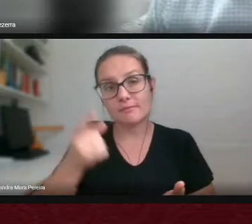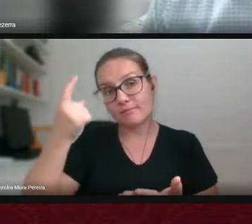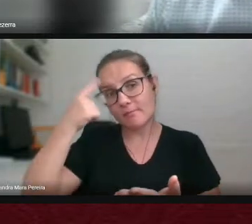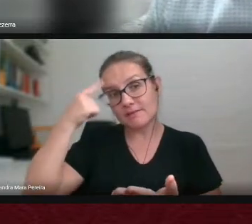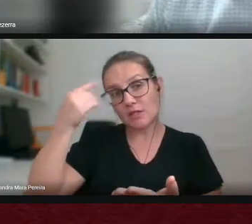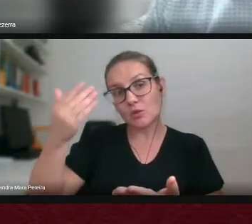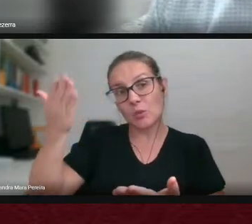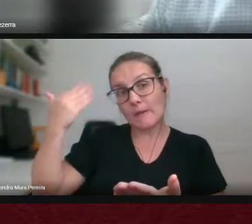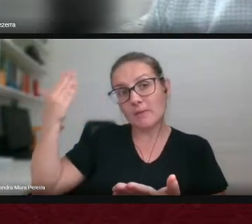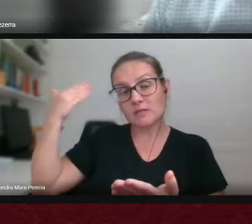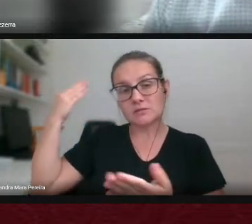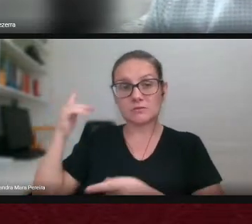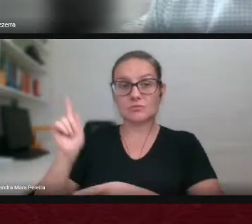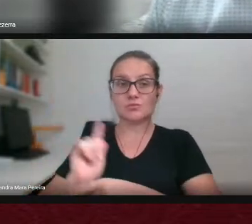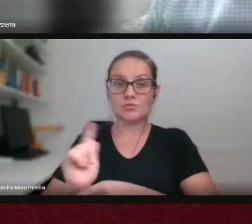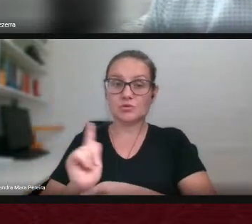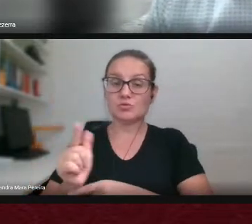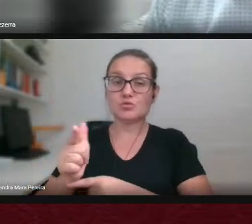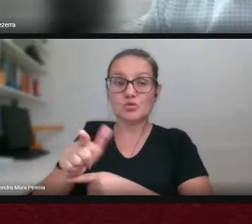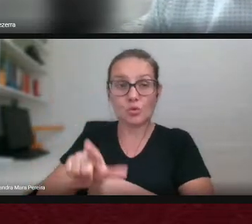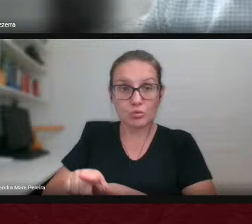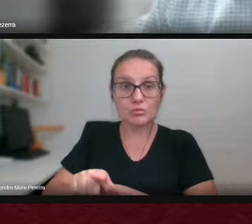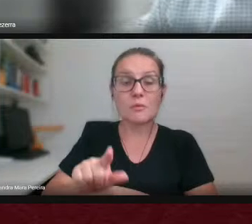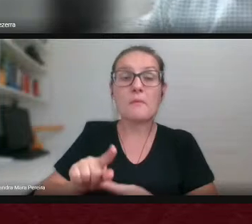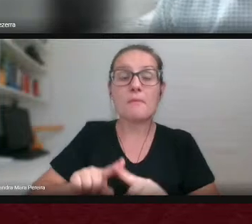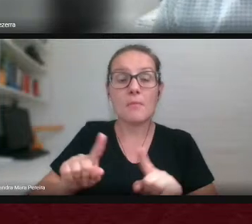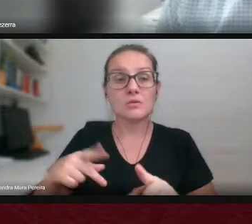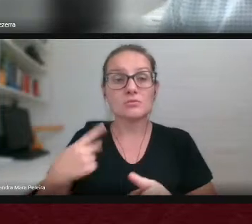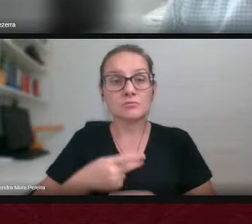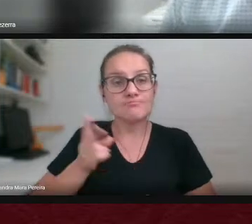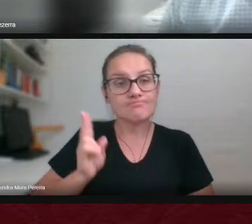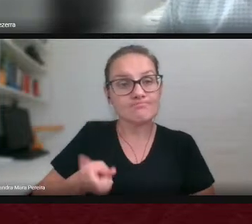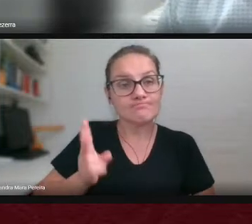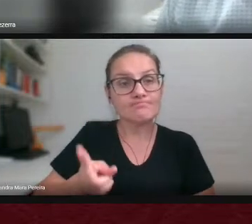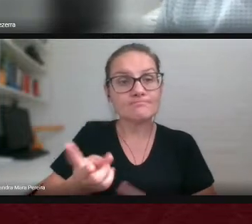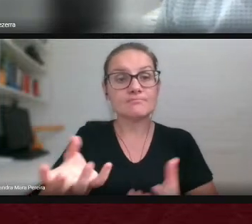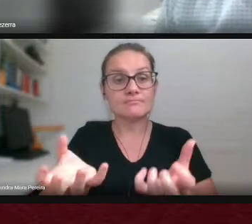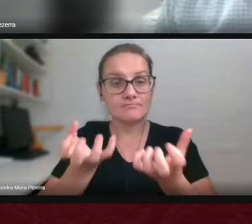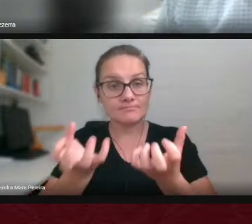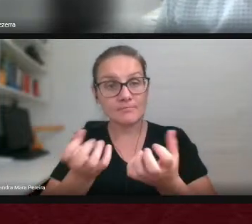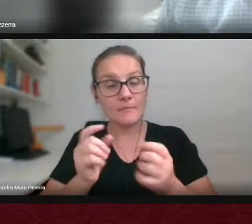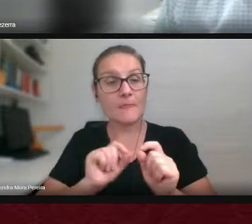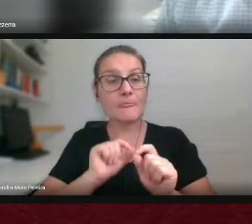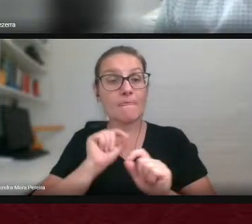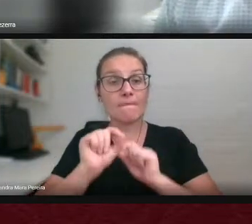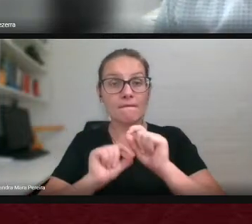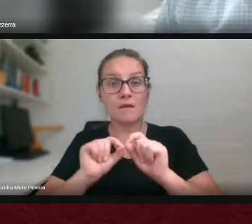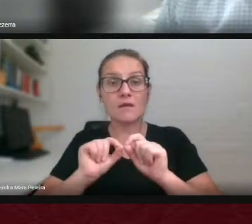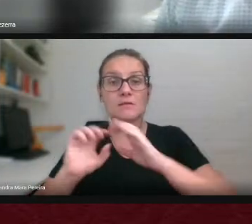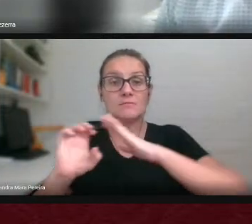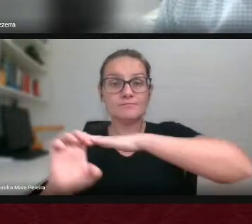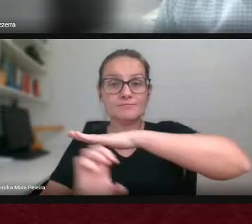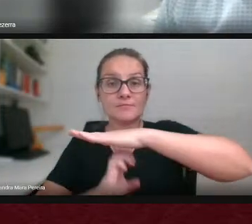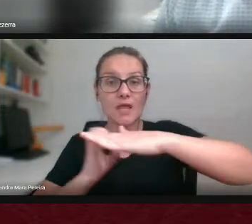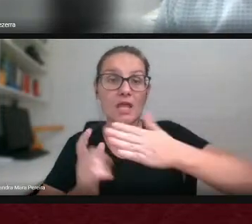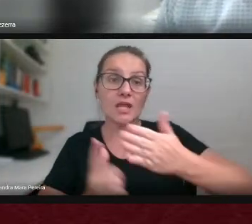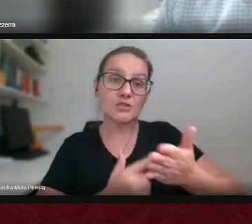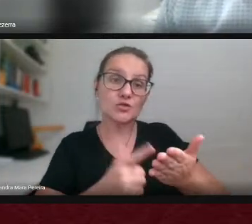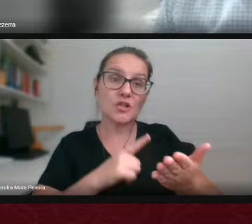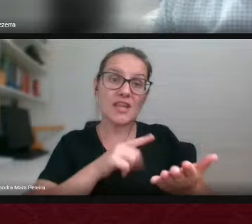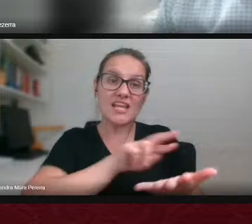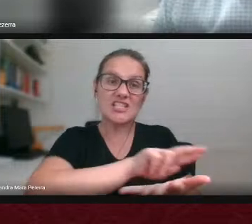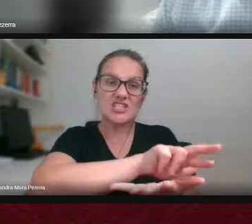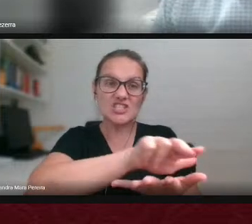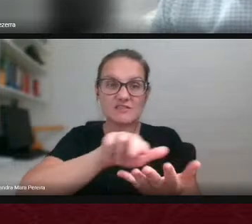na gestão anterior e nós gostaríamos muito de continuar assim para que a editora cada vez mais tenha essa diversidade